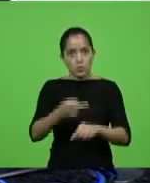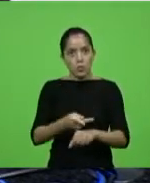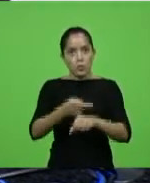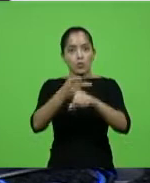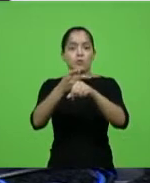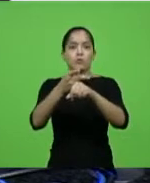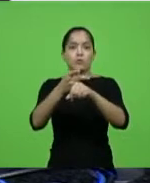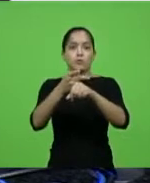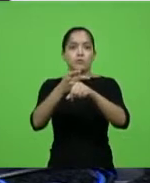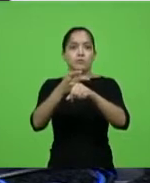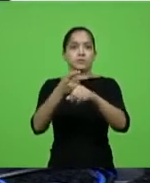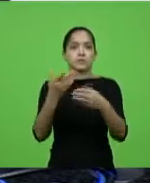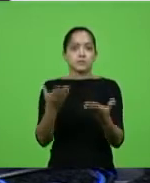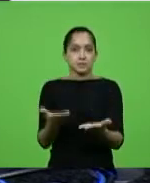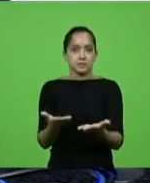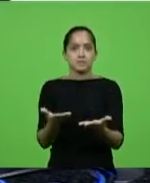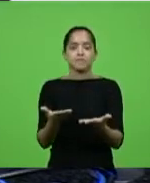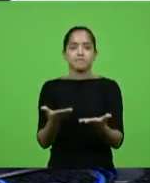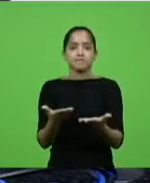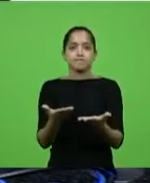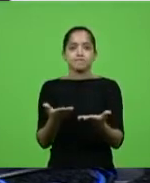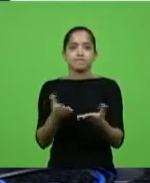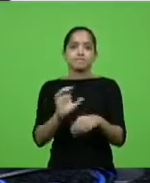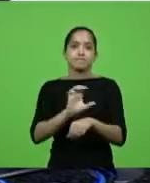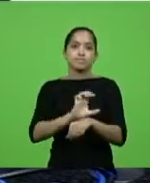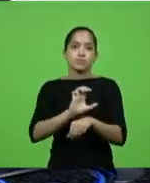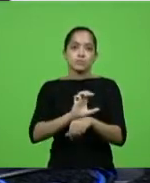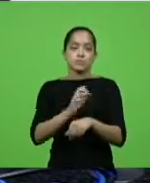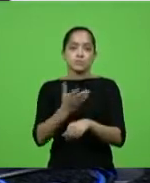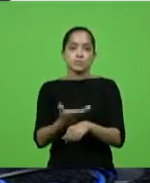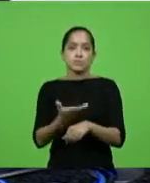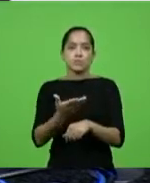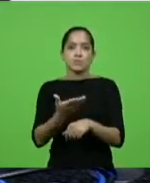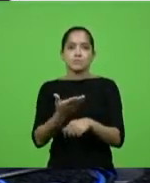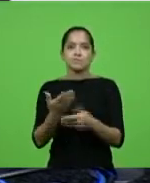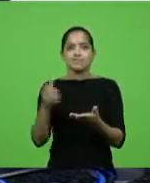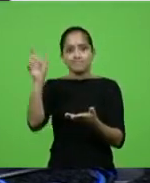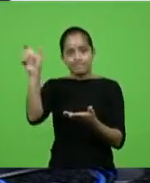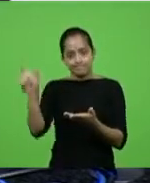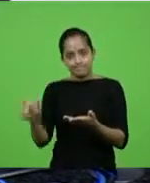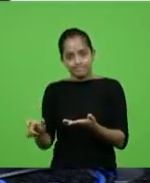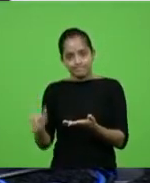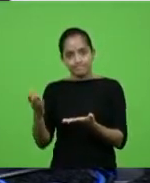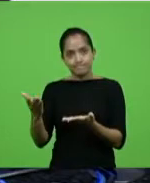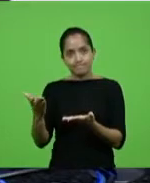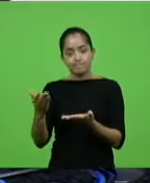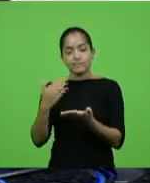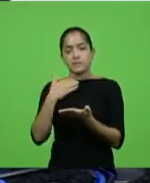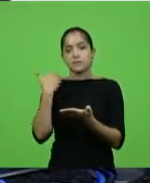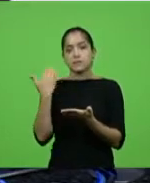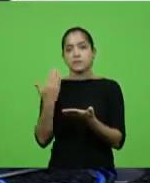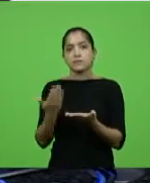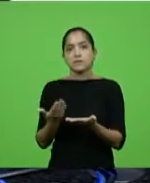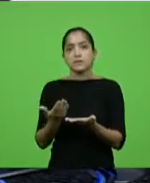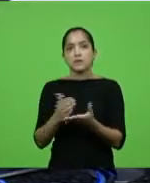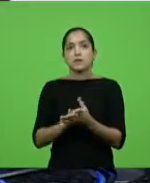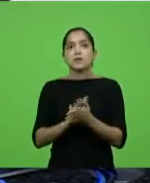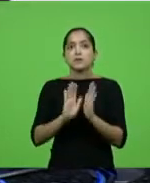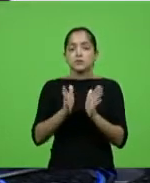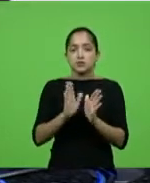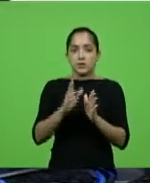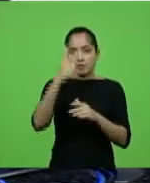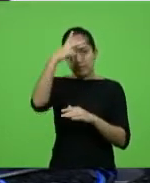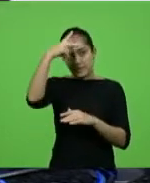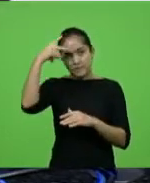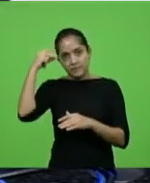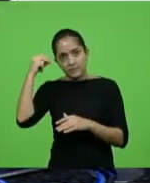que aí está no Estado. E nós perdemos o seu Ayres, o seu Ayres que foi prefeito, o seu